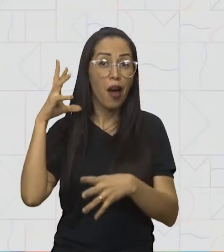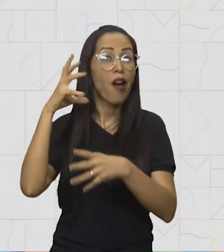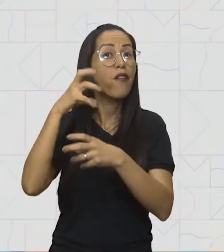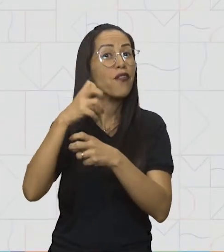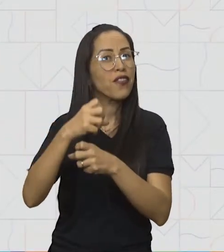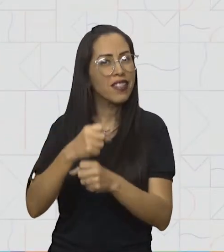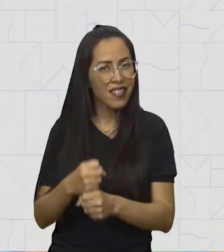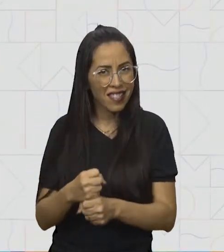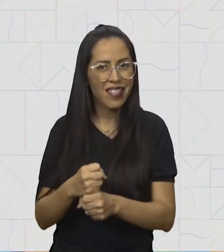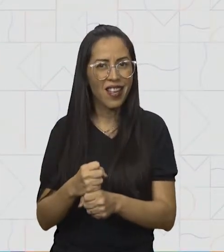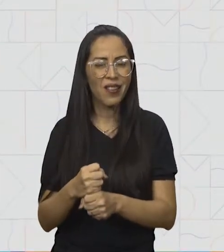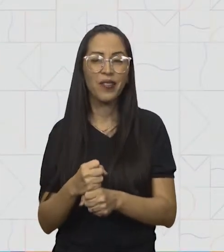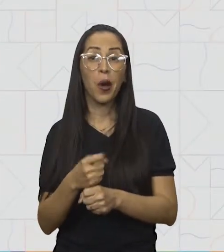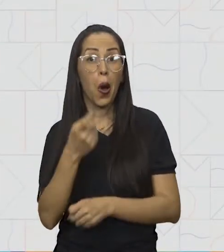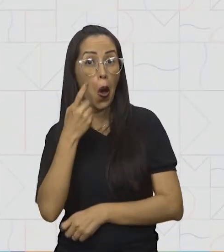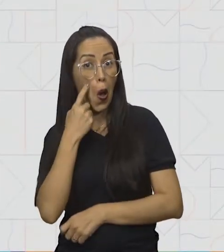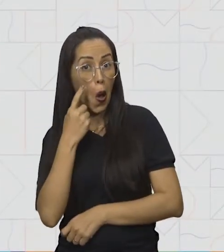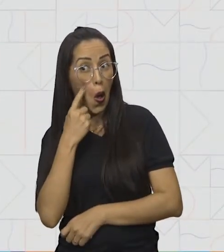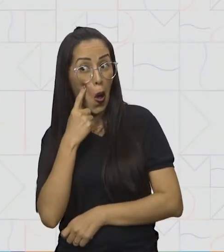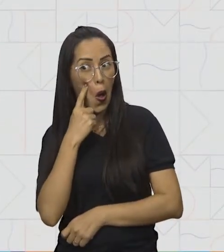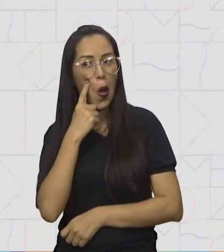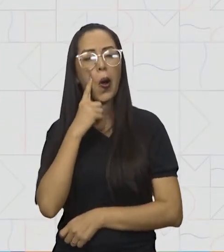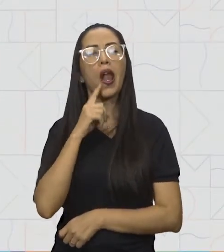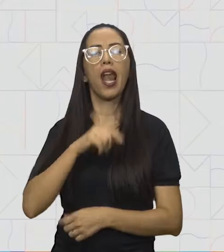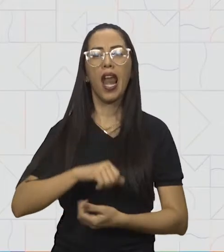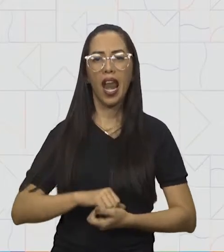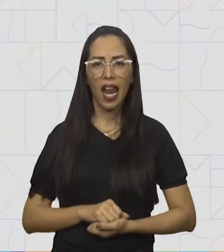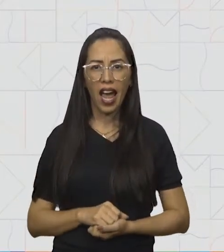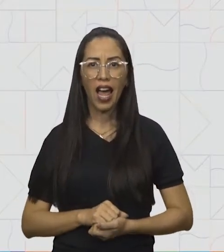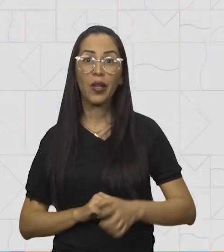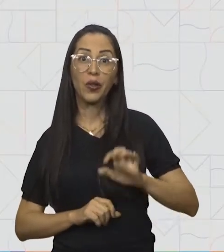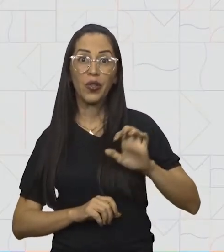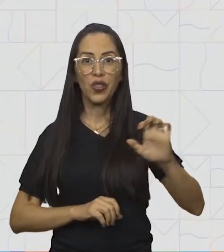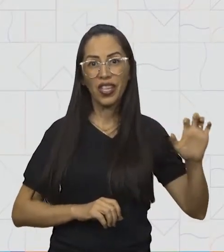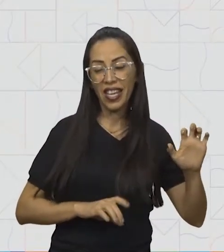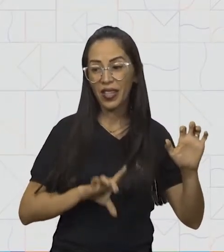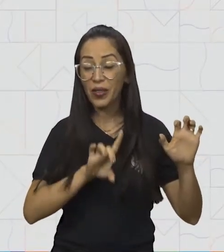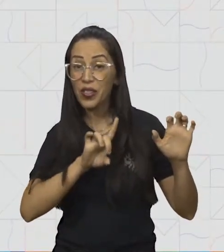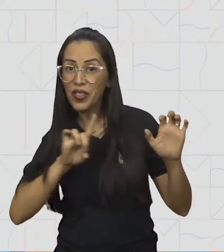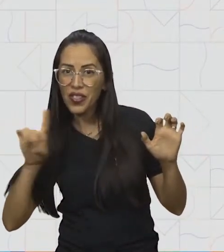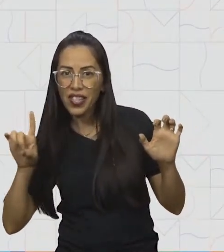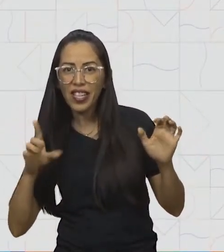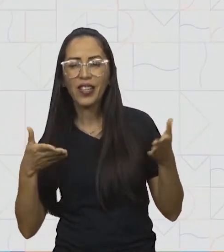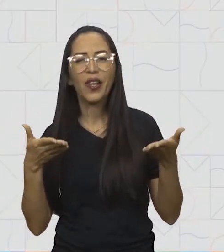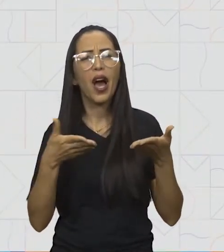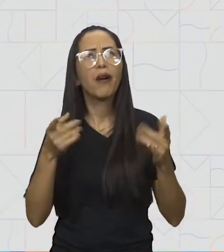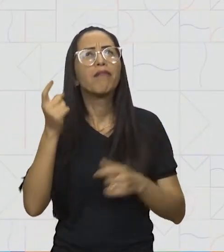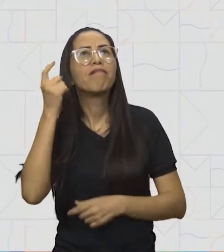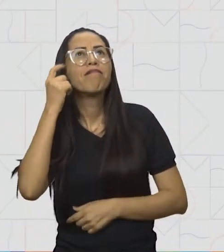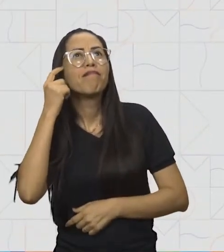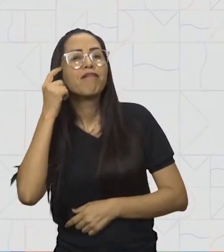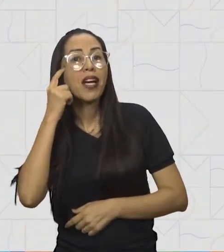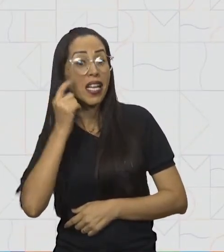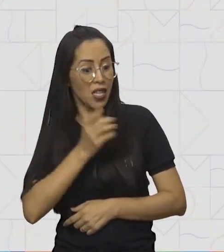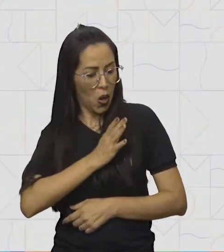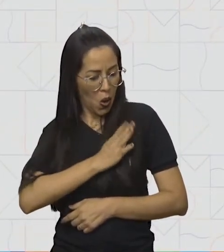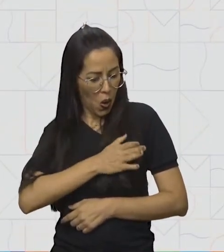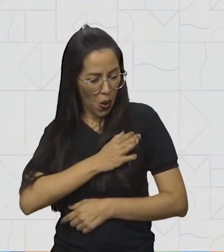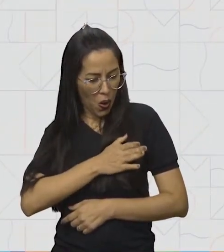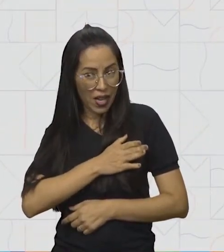acerca da lateralidade? Lado esquerdo e lado direito? Imagine o lado do coração.